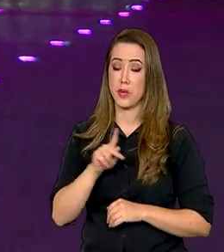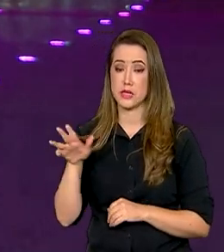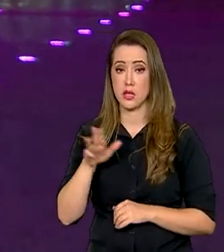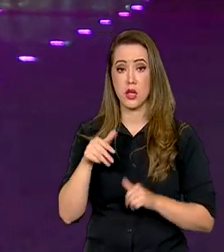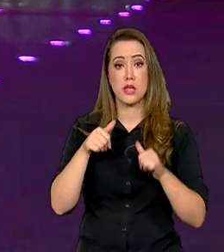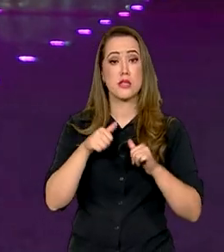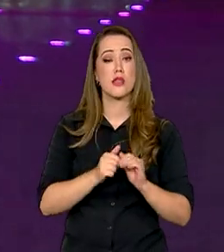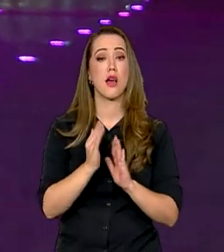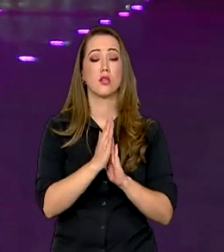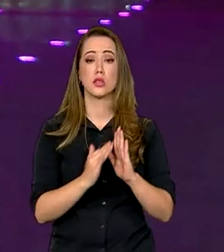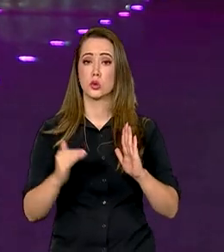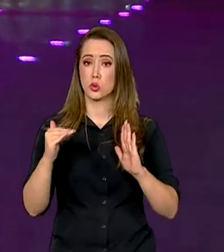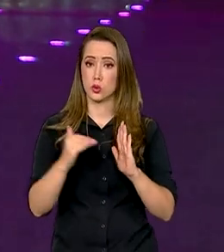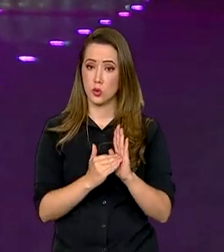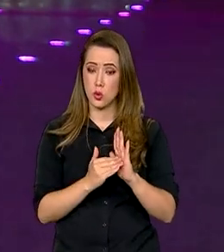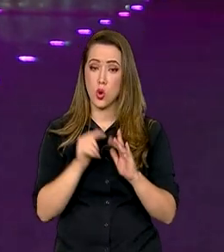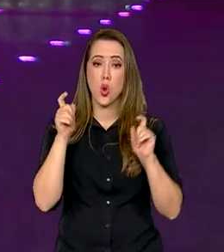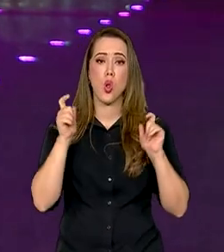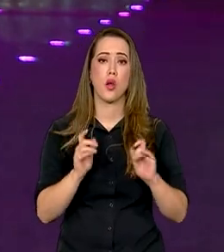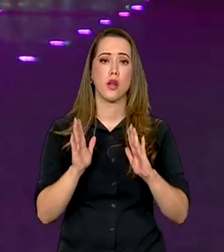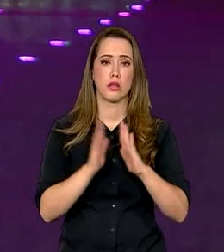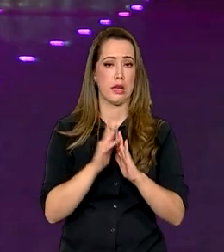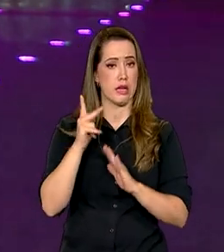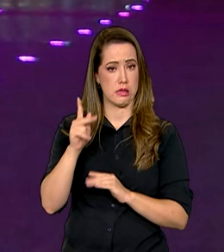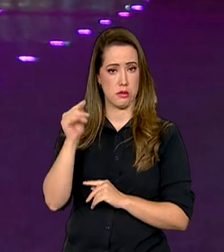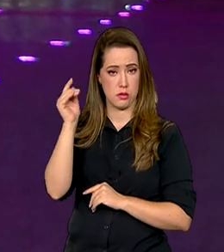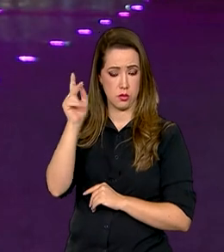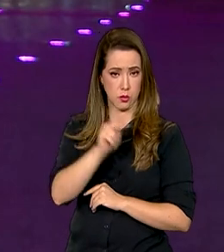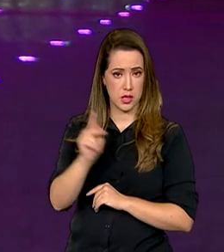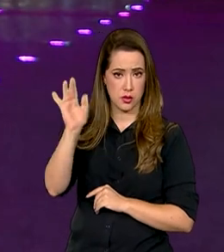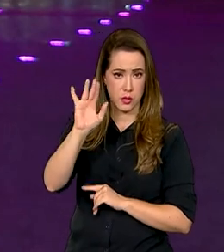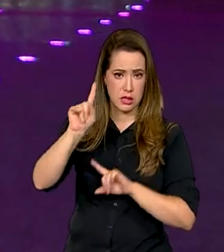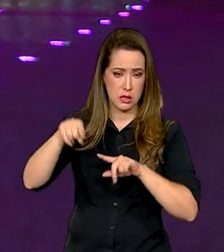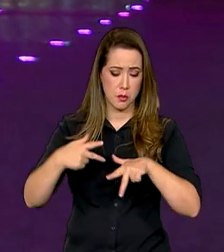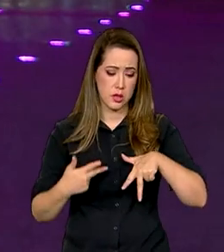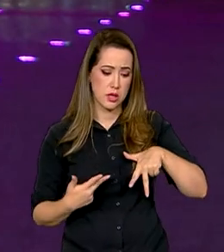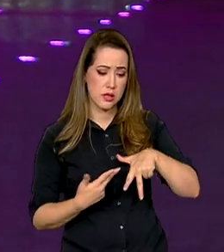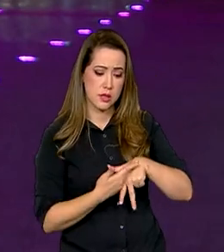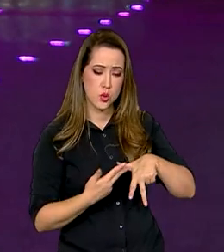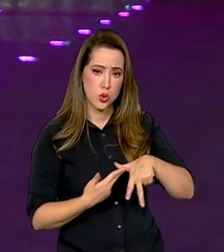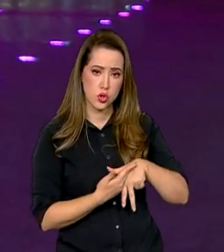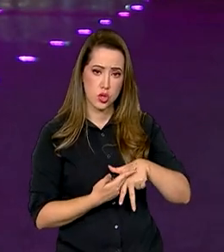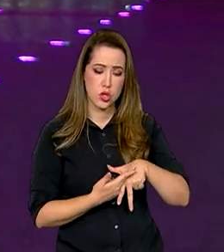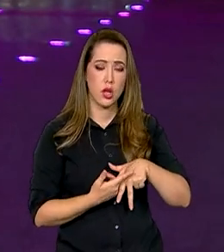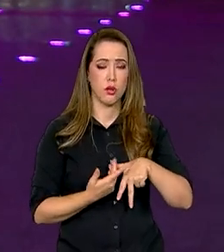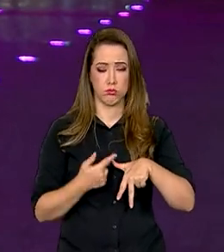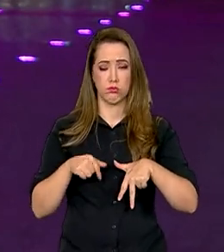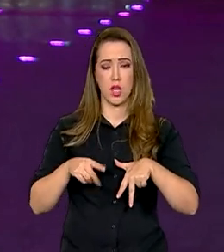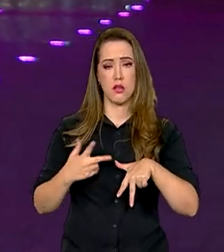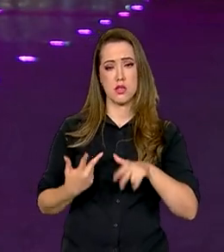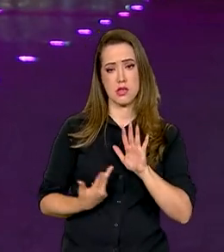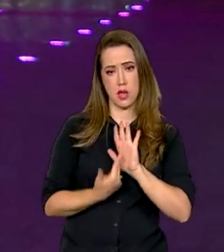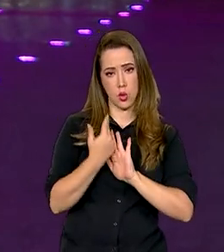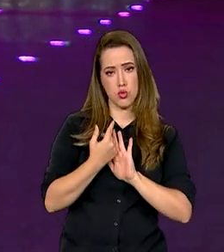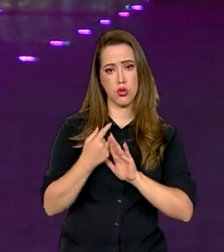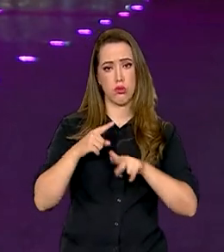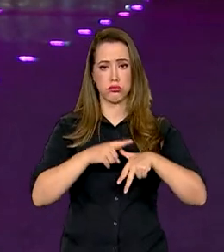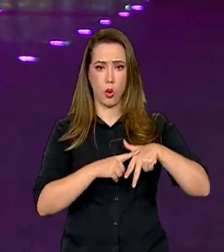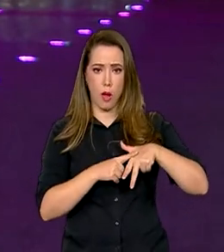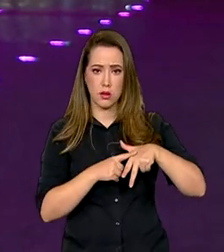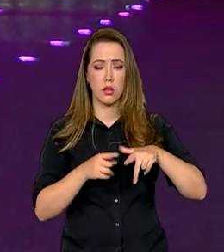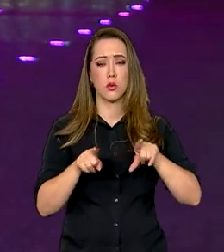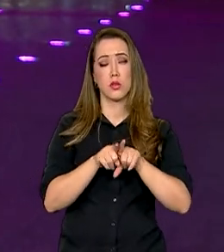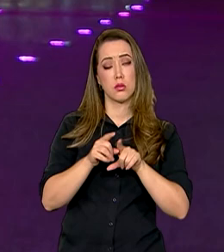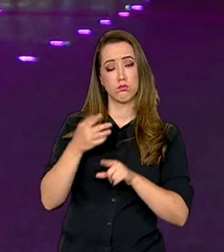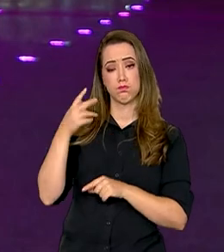a residência oficial da Presidência da República, após cirurgias no quadril e nos olhos. Hoje, Lula disse que retornará